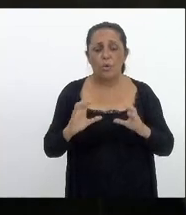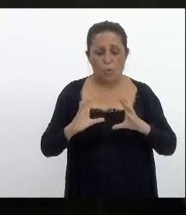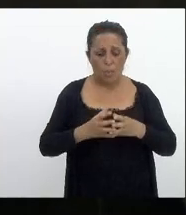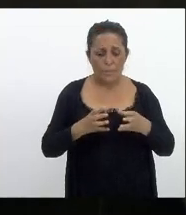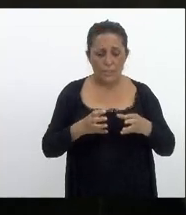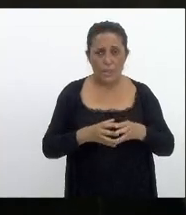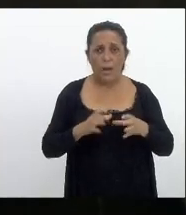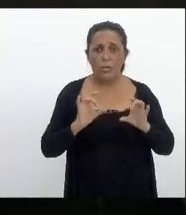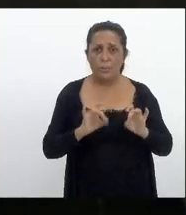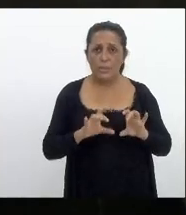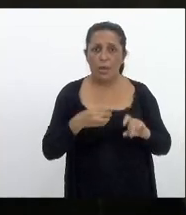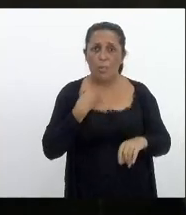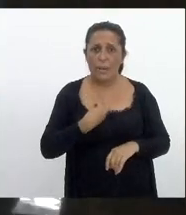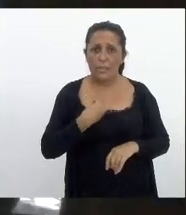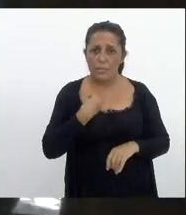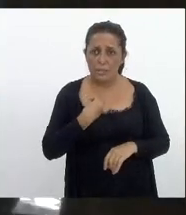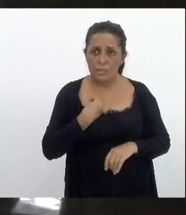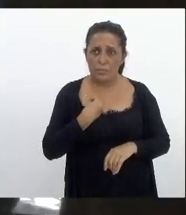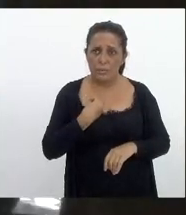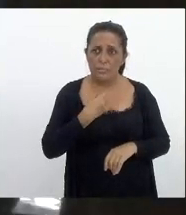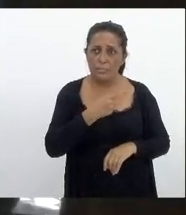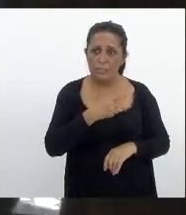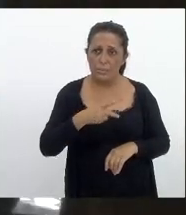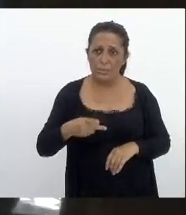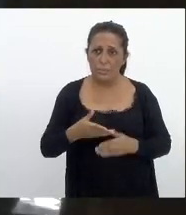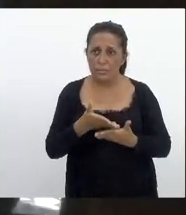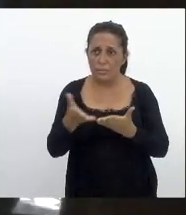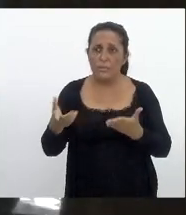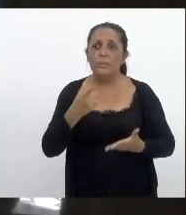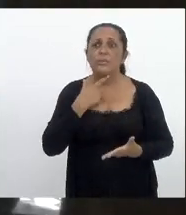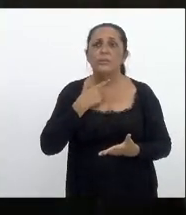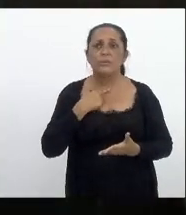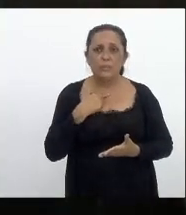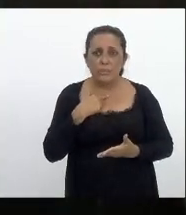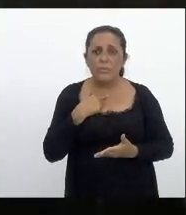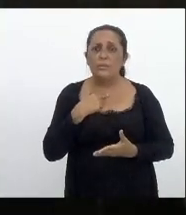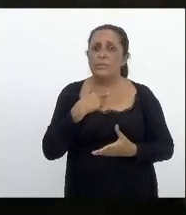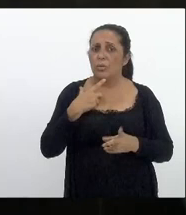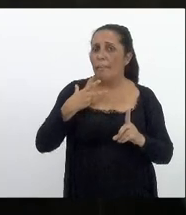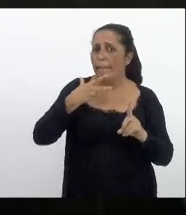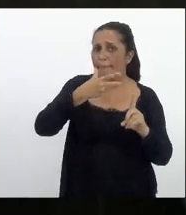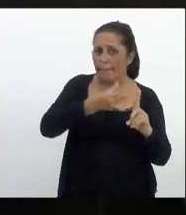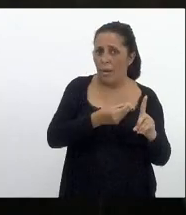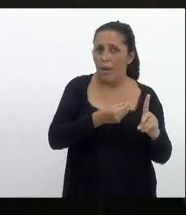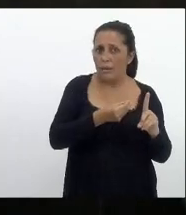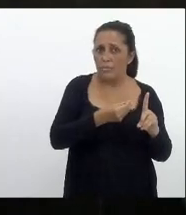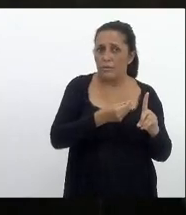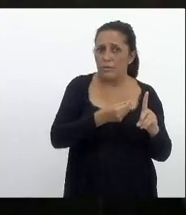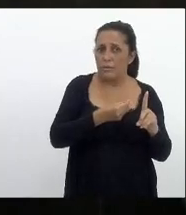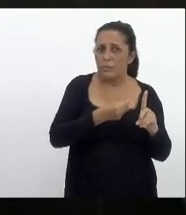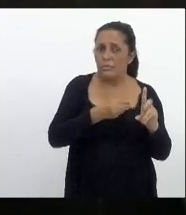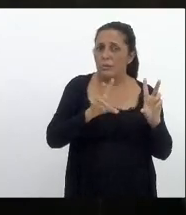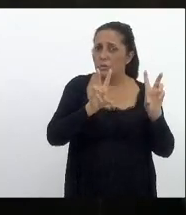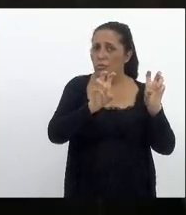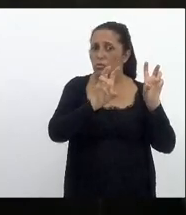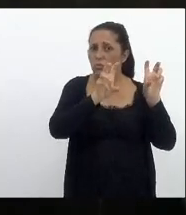da qual participo presida por vossa excelência que inclusive almeja acho que por mérito ajusta o título